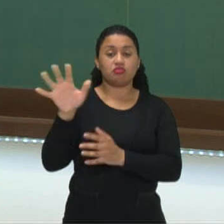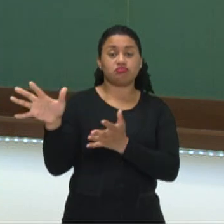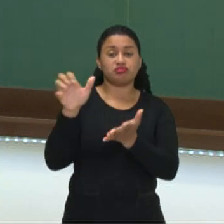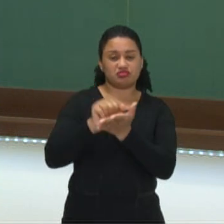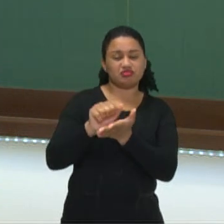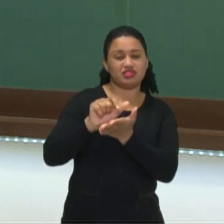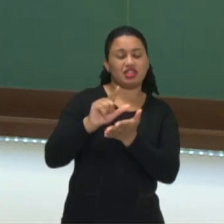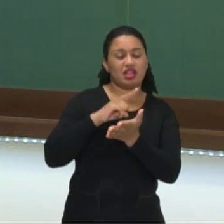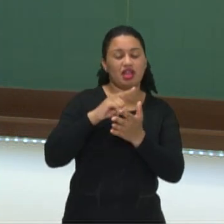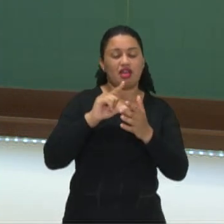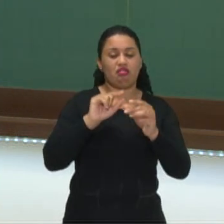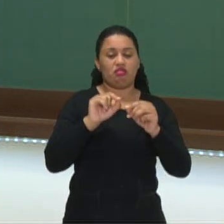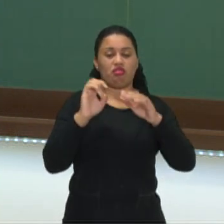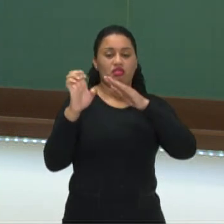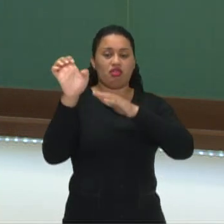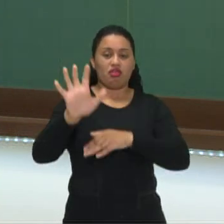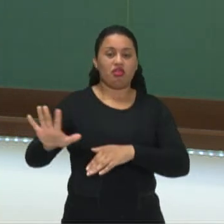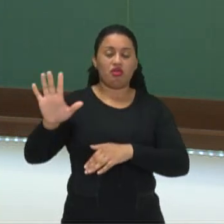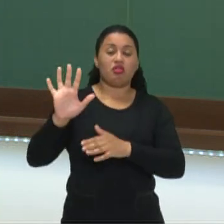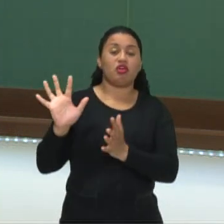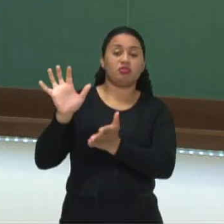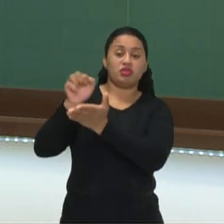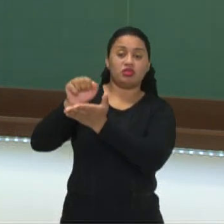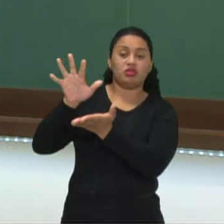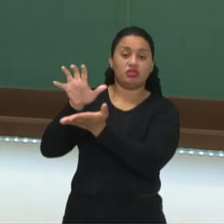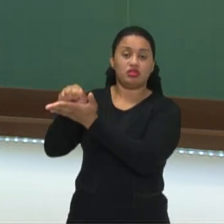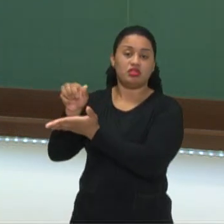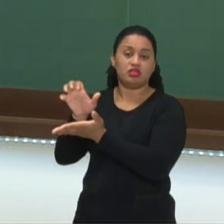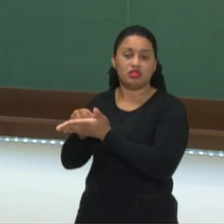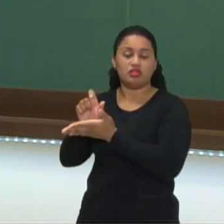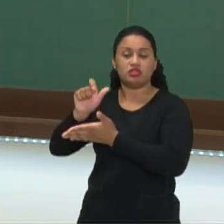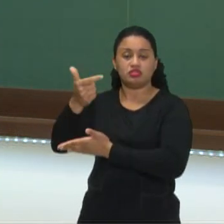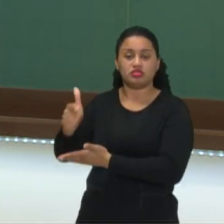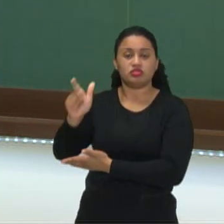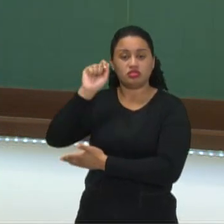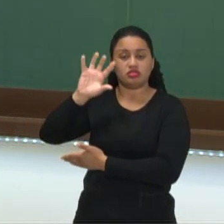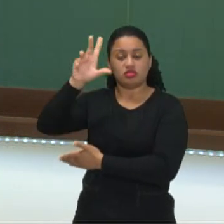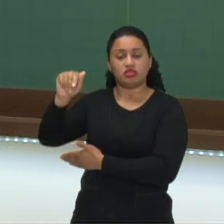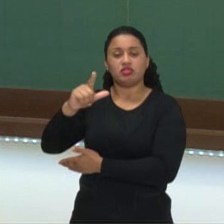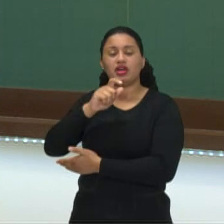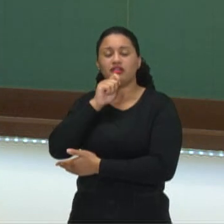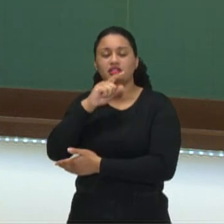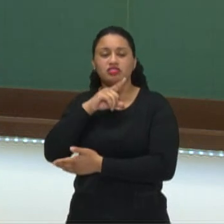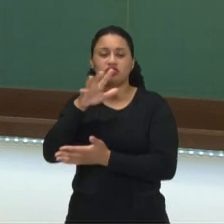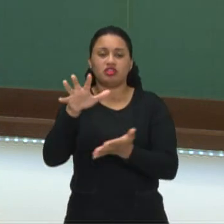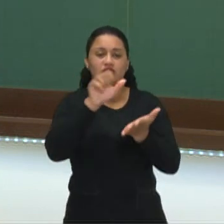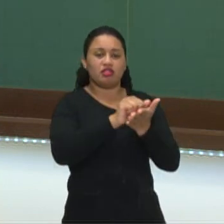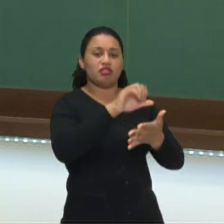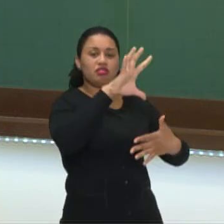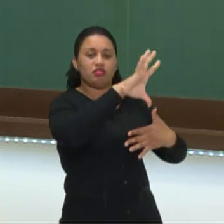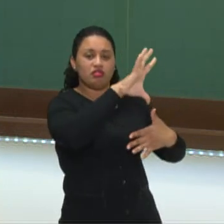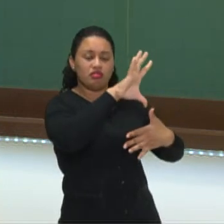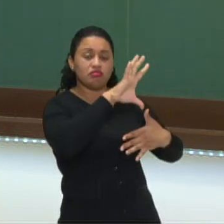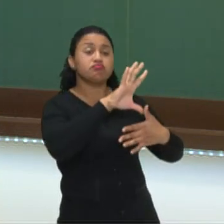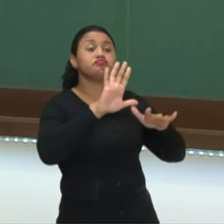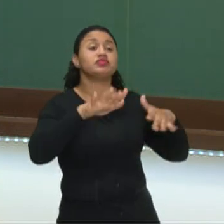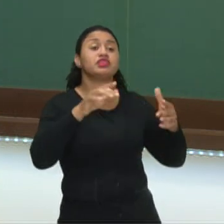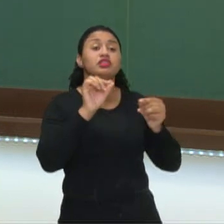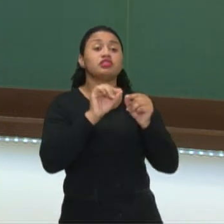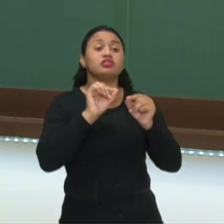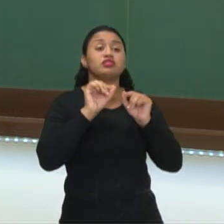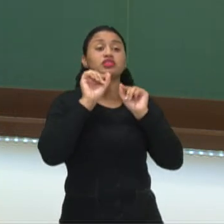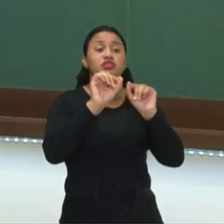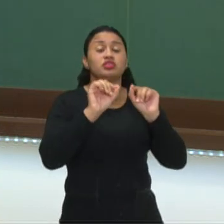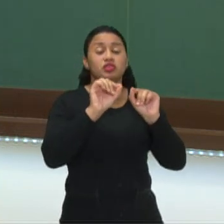Europa recolonizando o continente africano, nós tínhamos ali algumas colônias ainda na América e eles mandavam